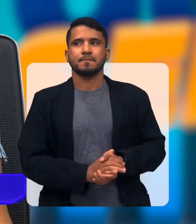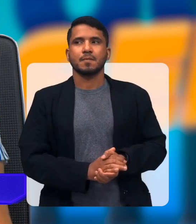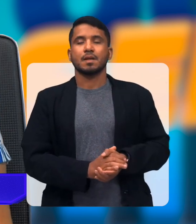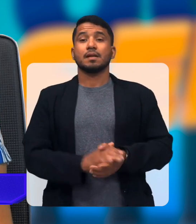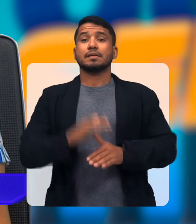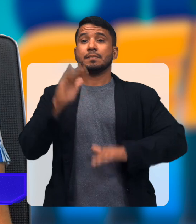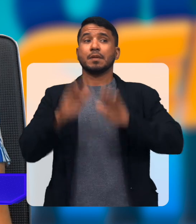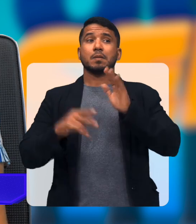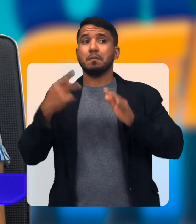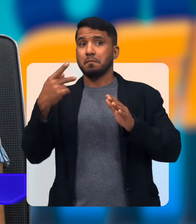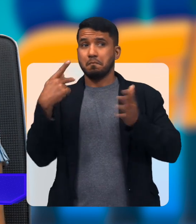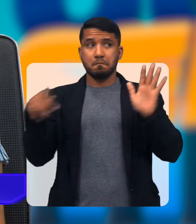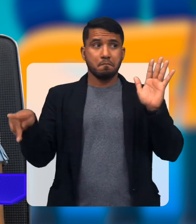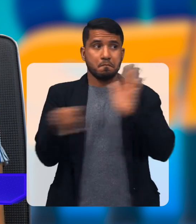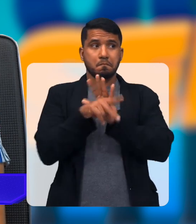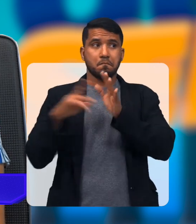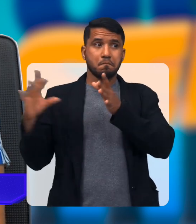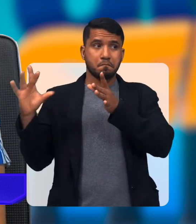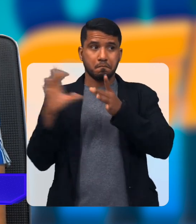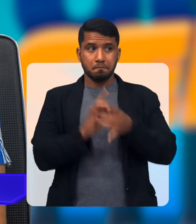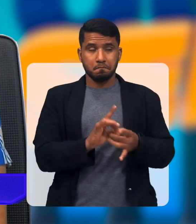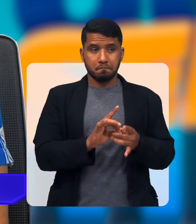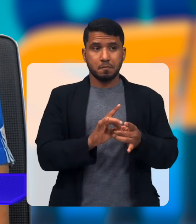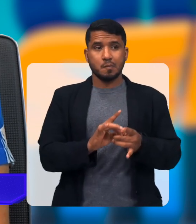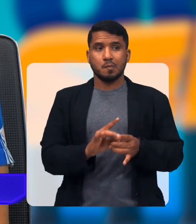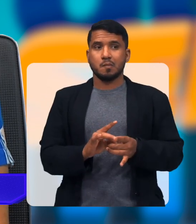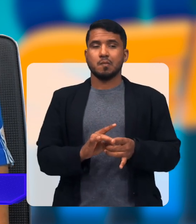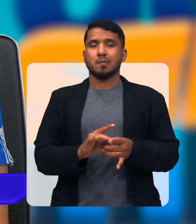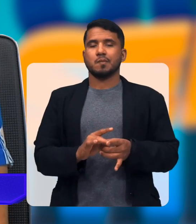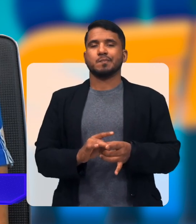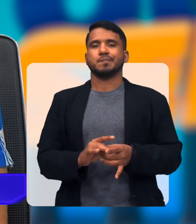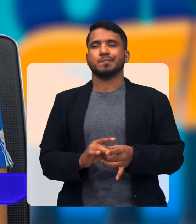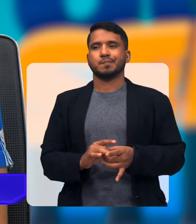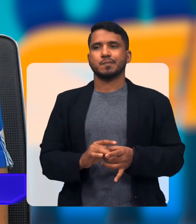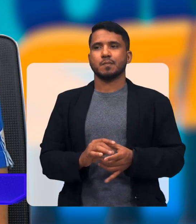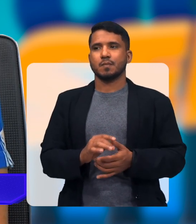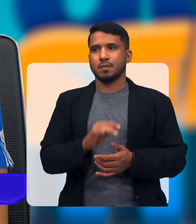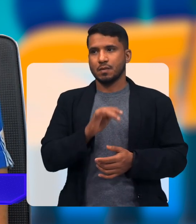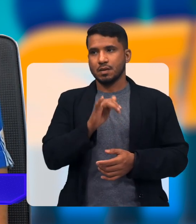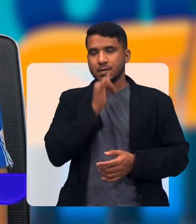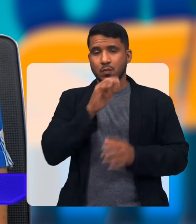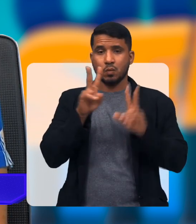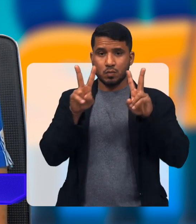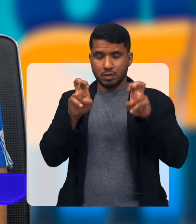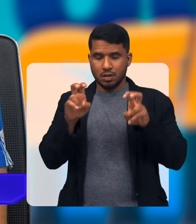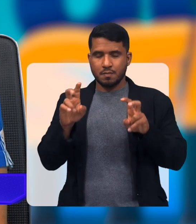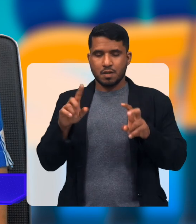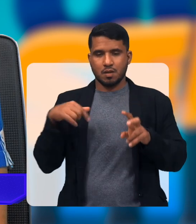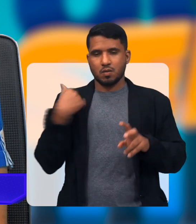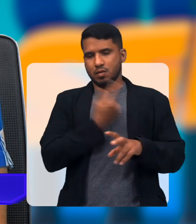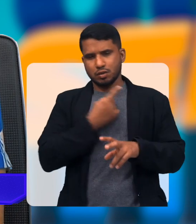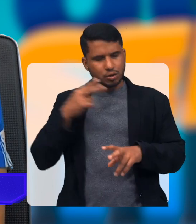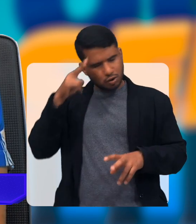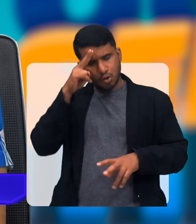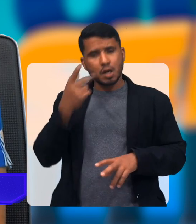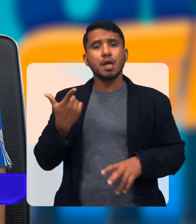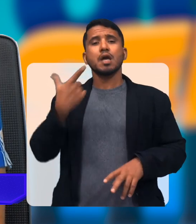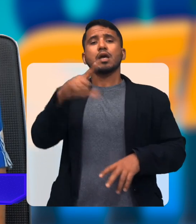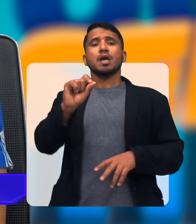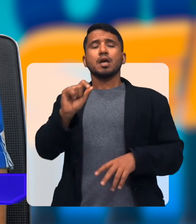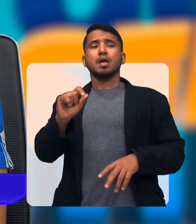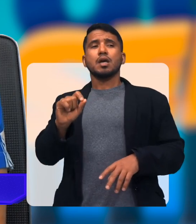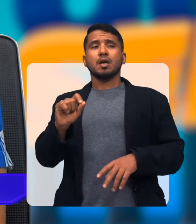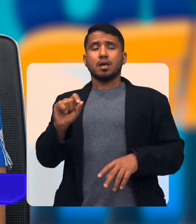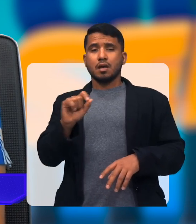Dependendo do seu contexto No caso Como o tema É nossa